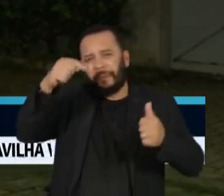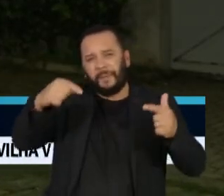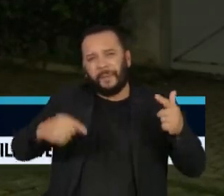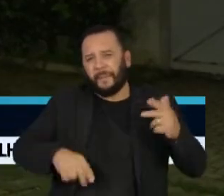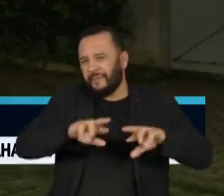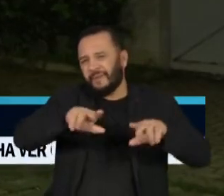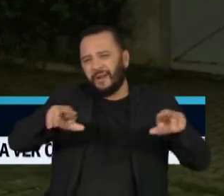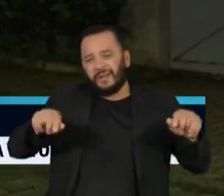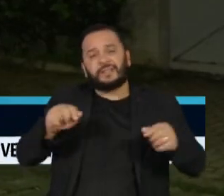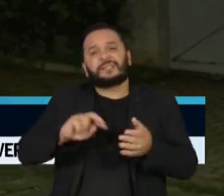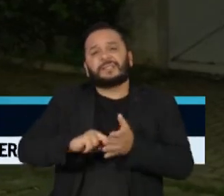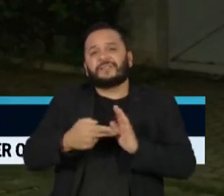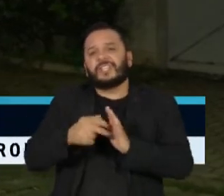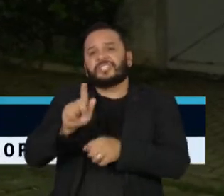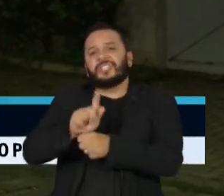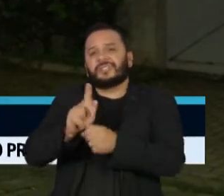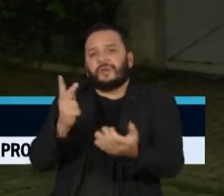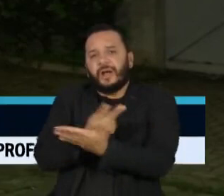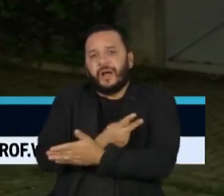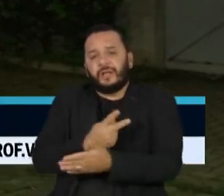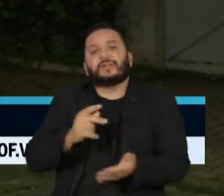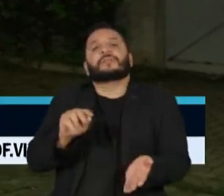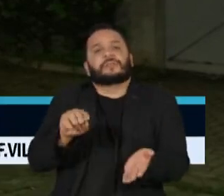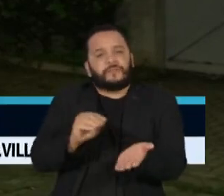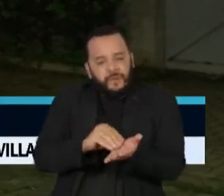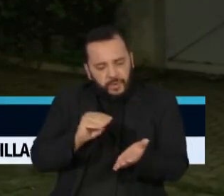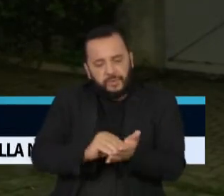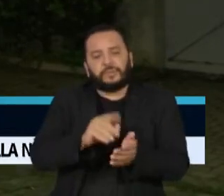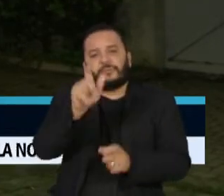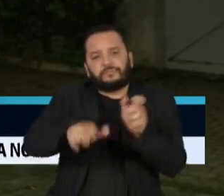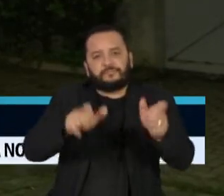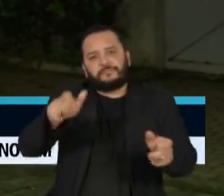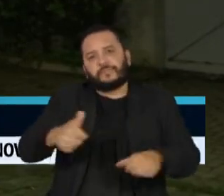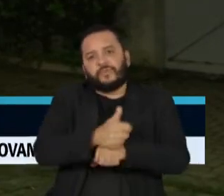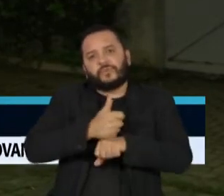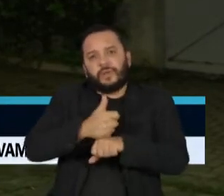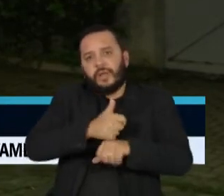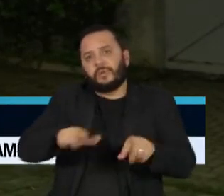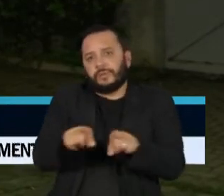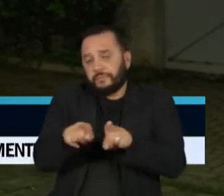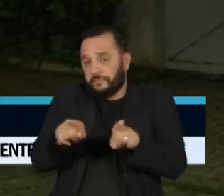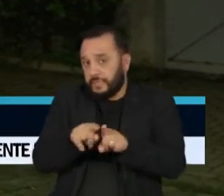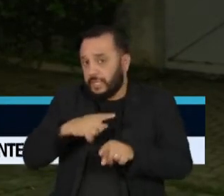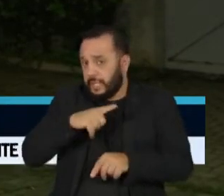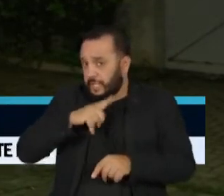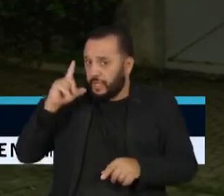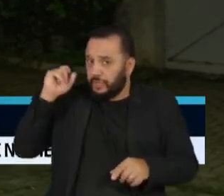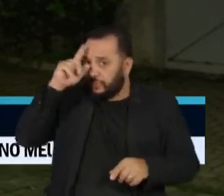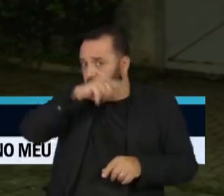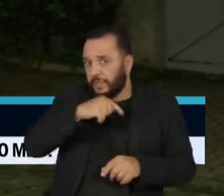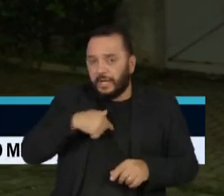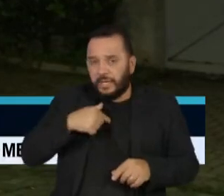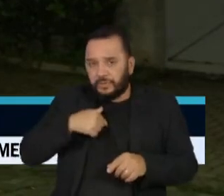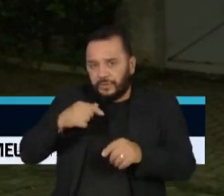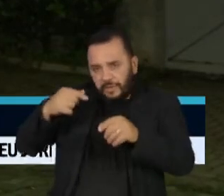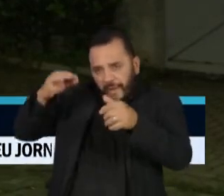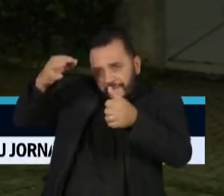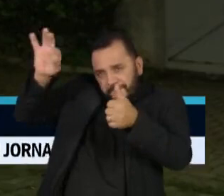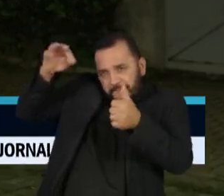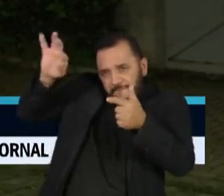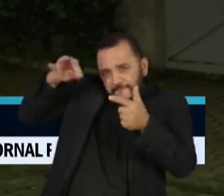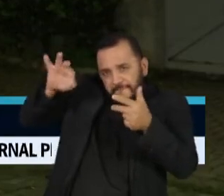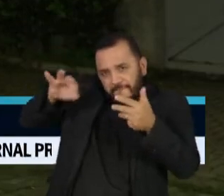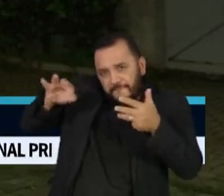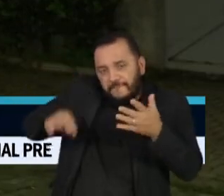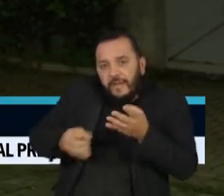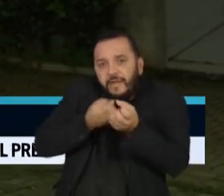Além da falta de pessoal e demora na reposição de funcionários, há também dificuldades no cruzamento de dados. E quem mais